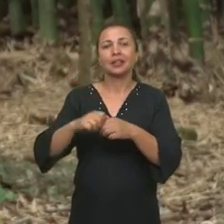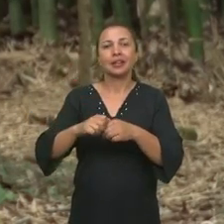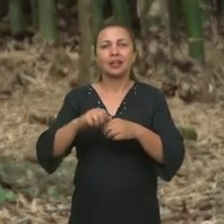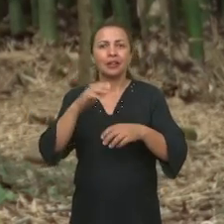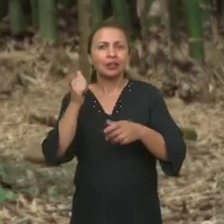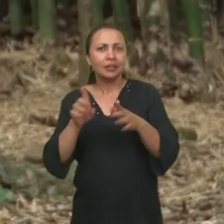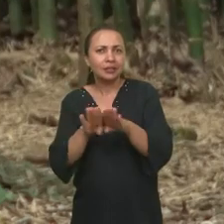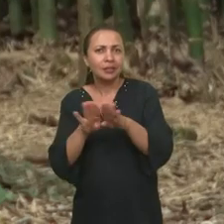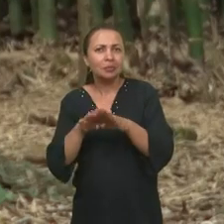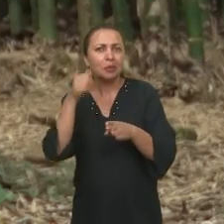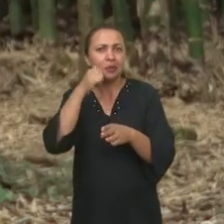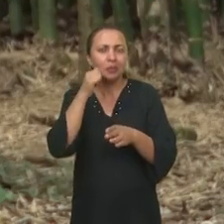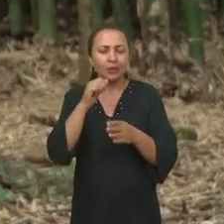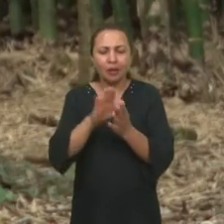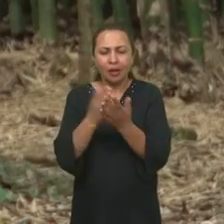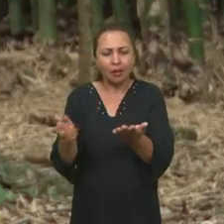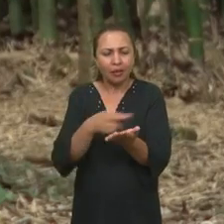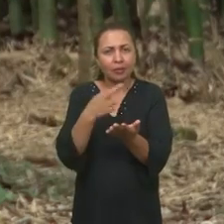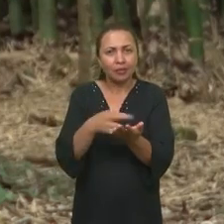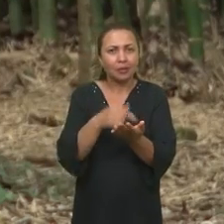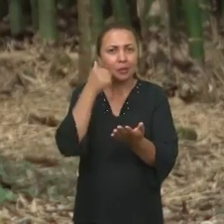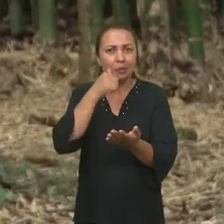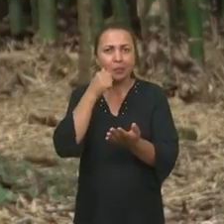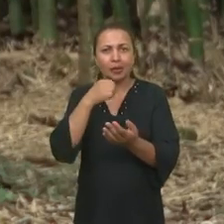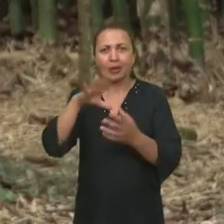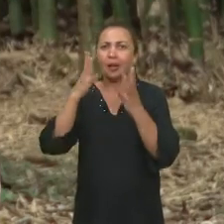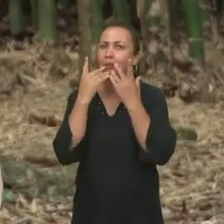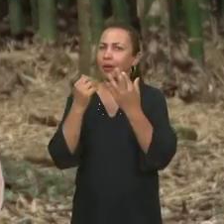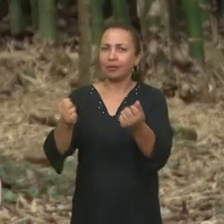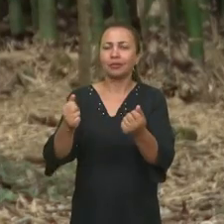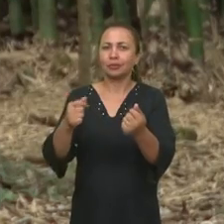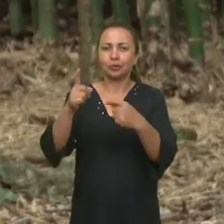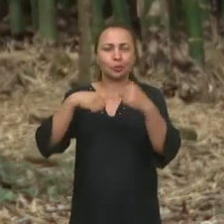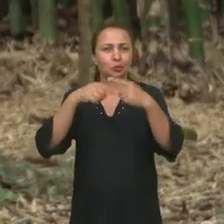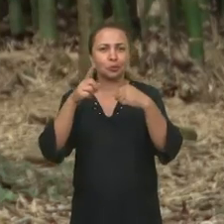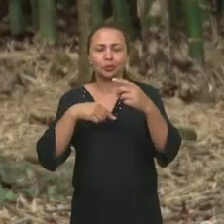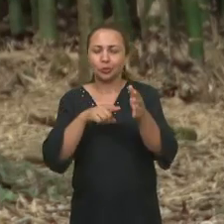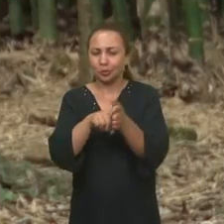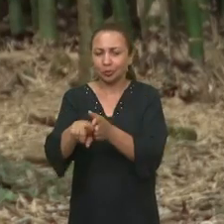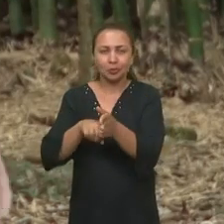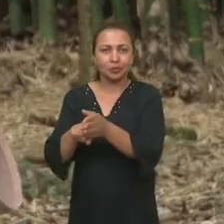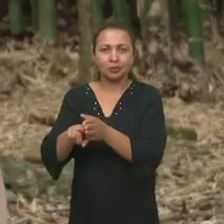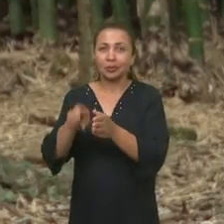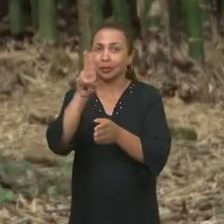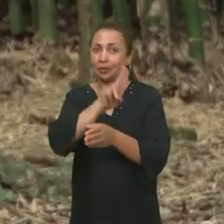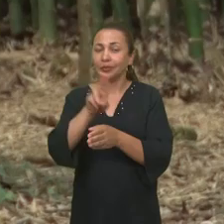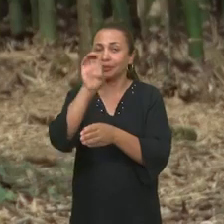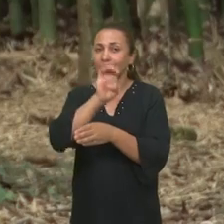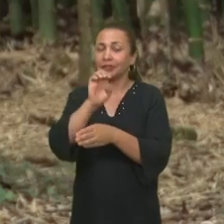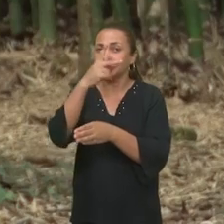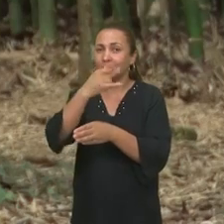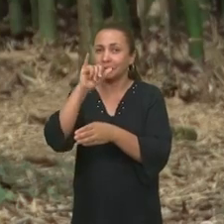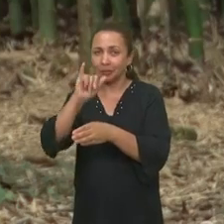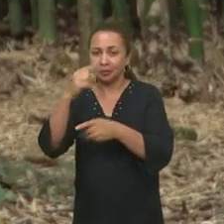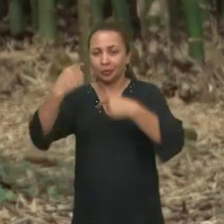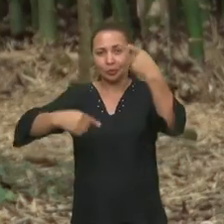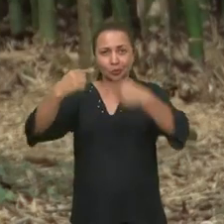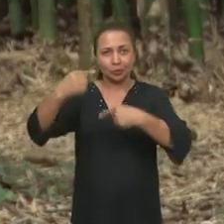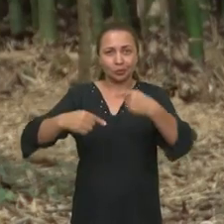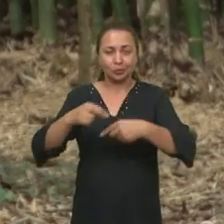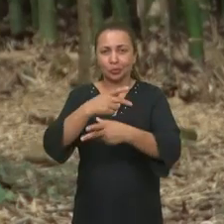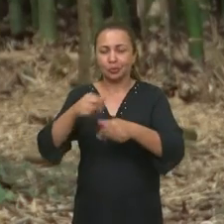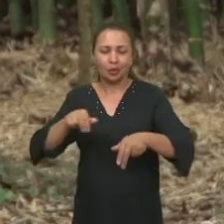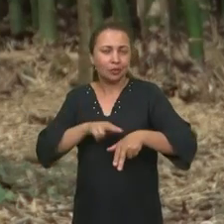E o protagonismo feminino nos quadrinhos da Mulher Maravilha. Estes foram os objetos de uma pesquisa da Universidade Estadual do Piauí